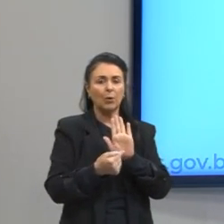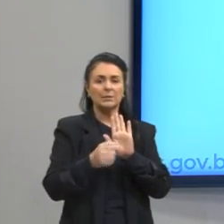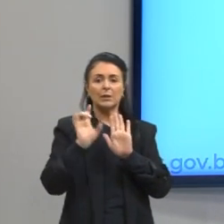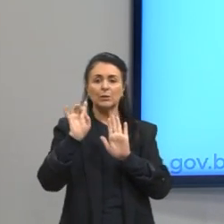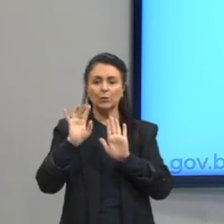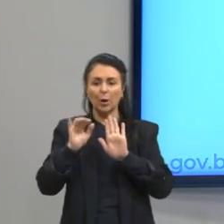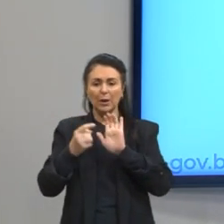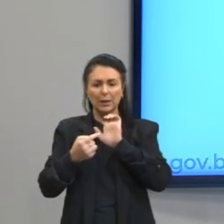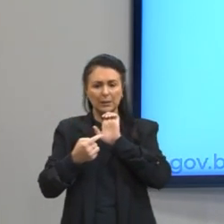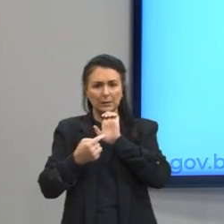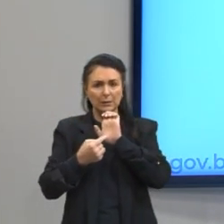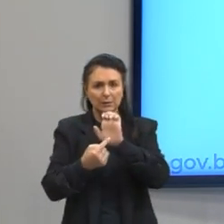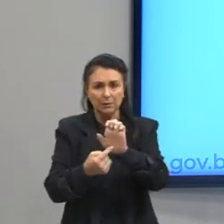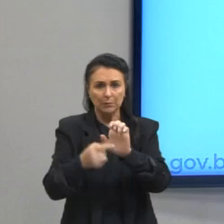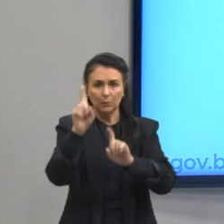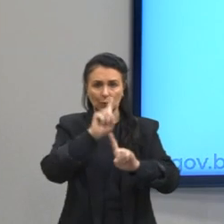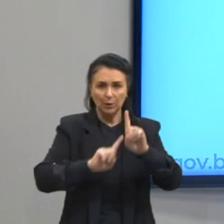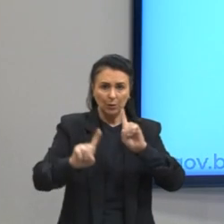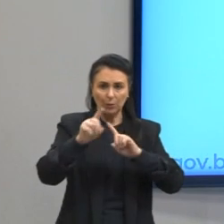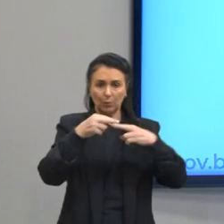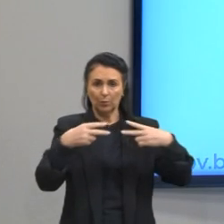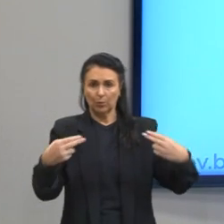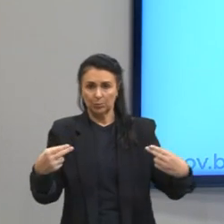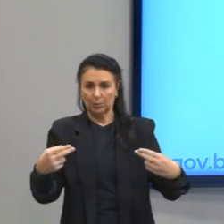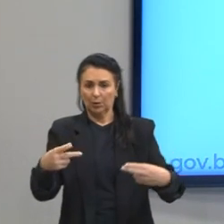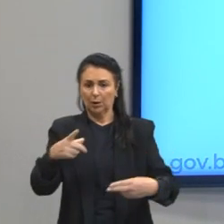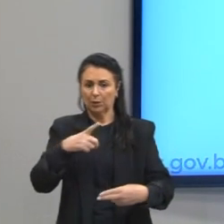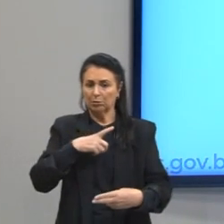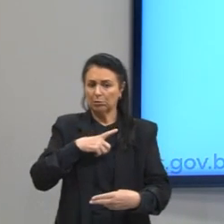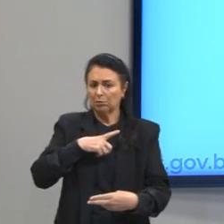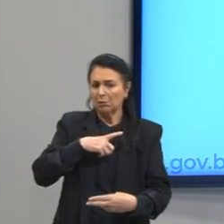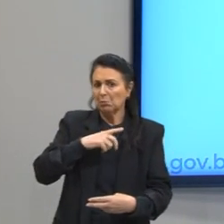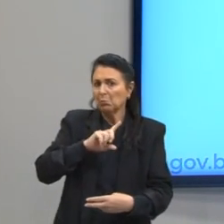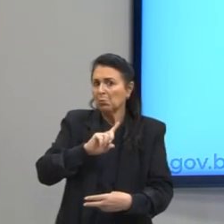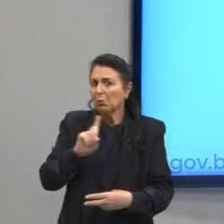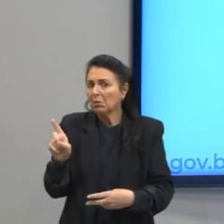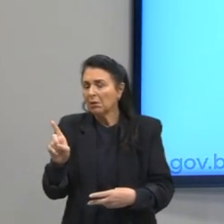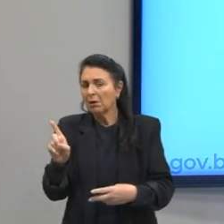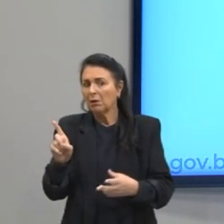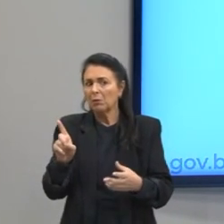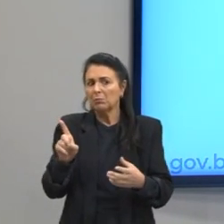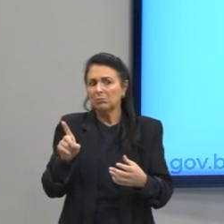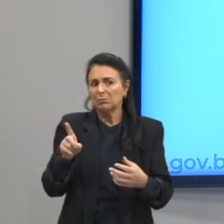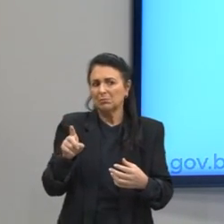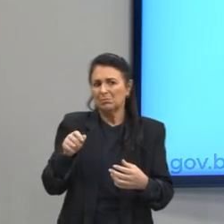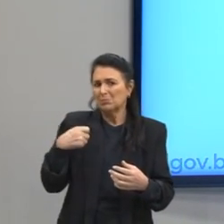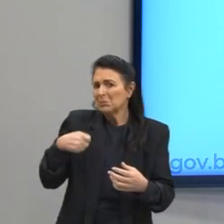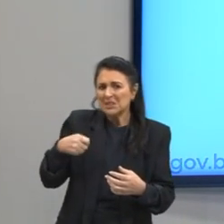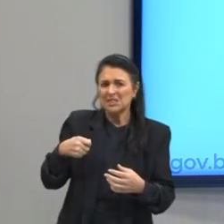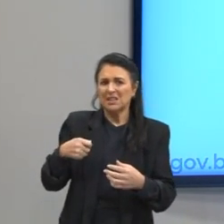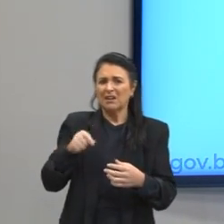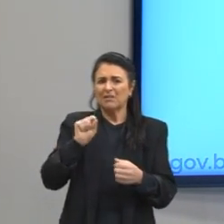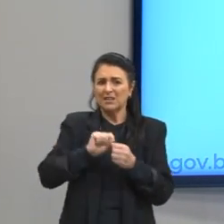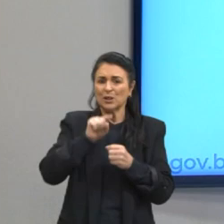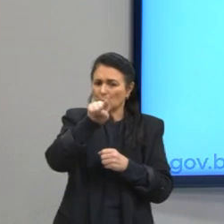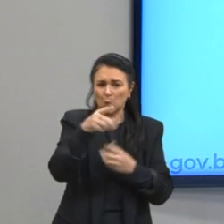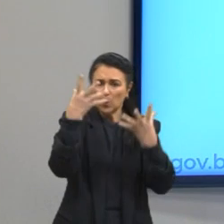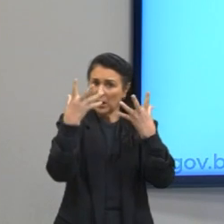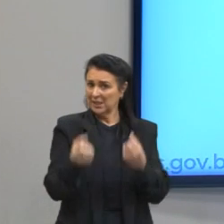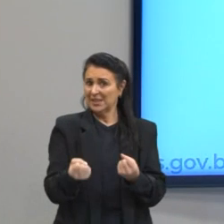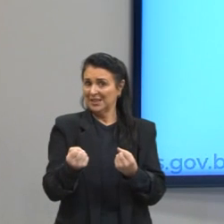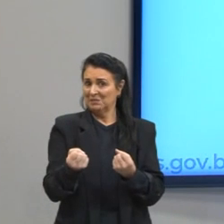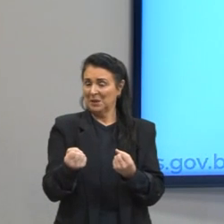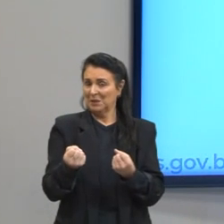ponto de vista, havendo ou não a necessidade de convencer o leitor. Qual a diferença